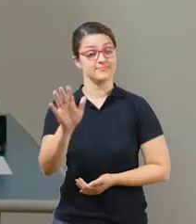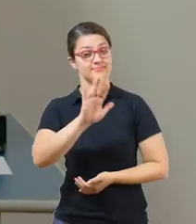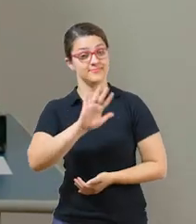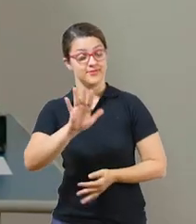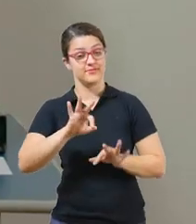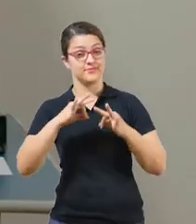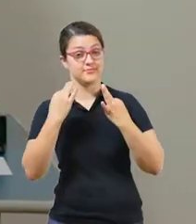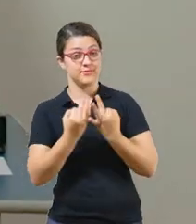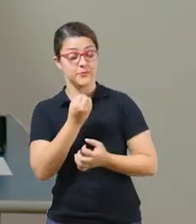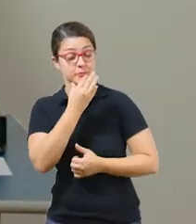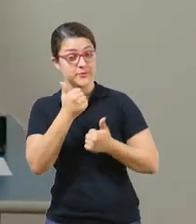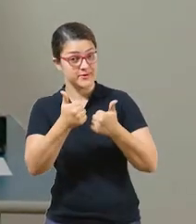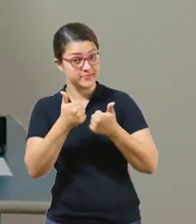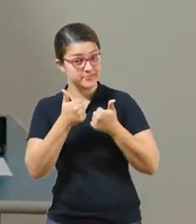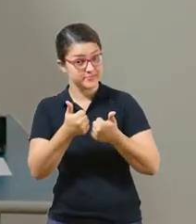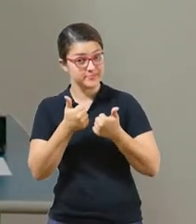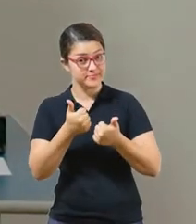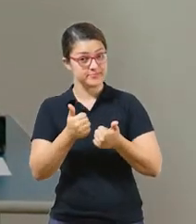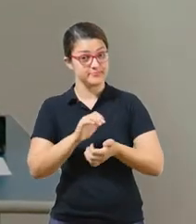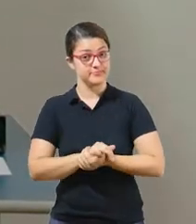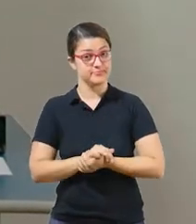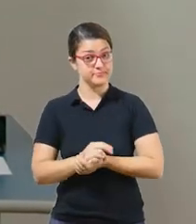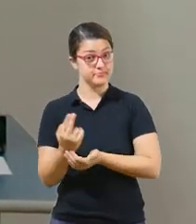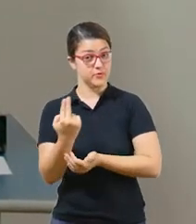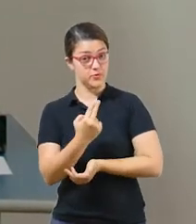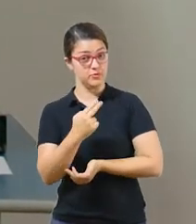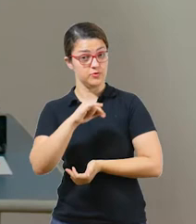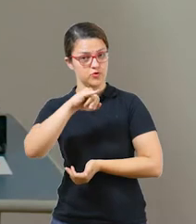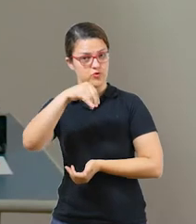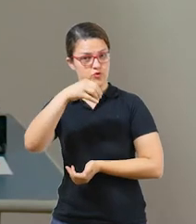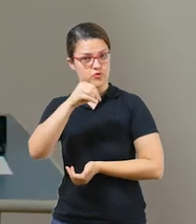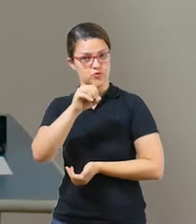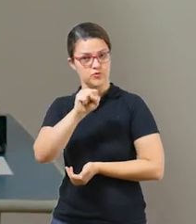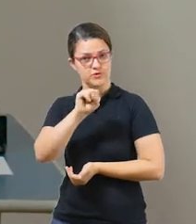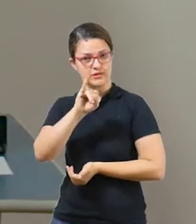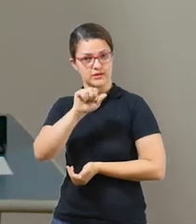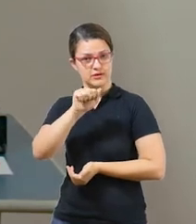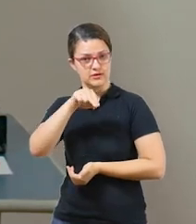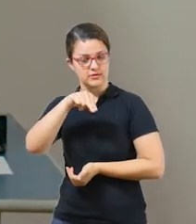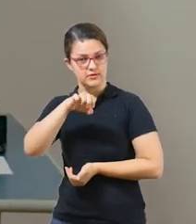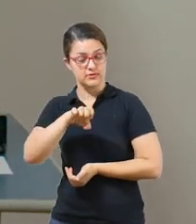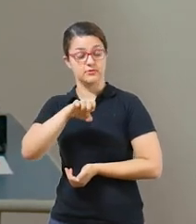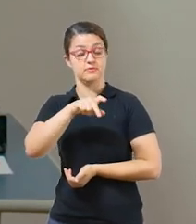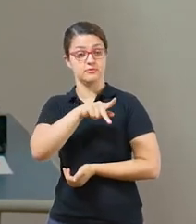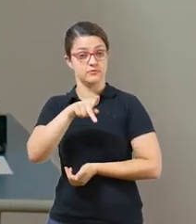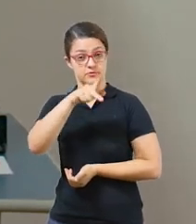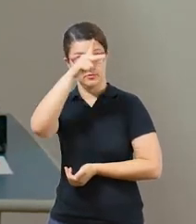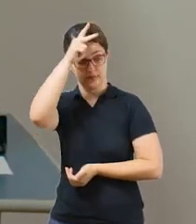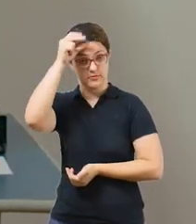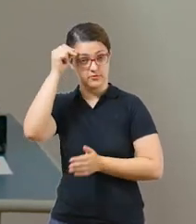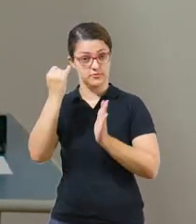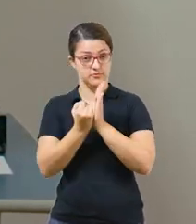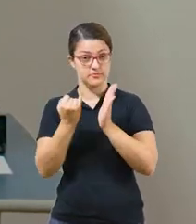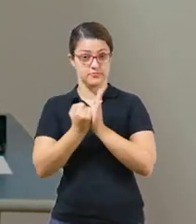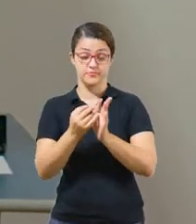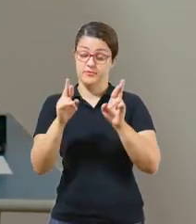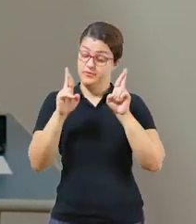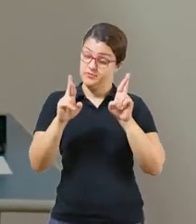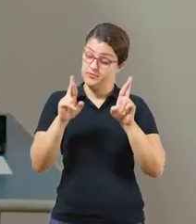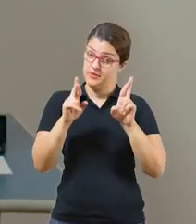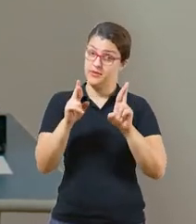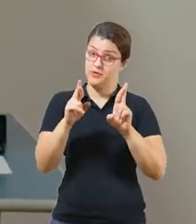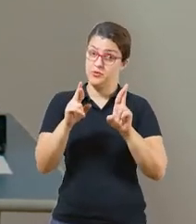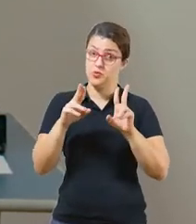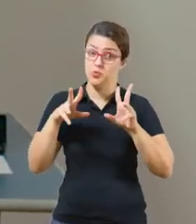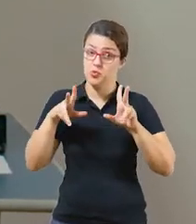Olá família, tudo bem com vocês? Sou a professora Josiane da Rede Municipal de Itapevi. Espero que todos